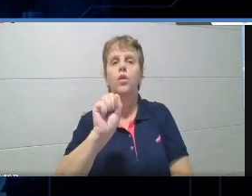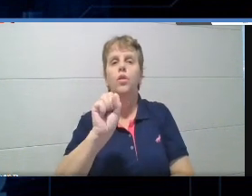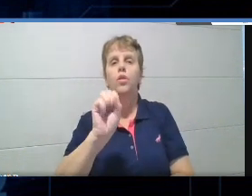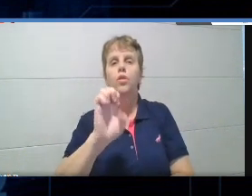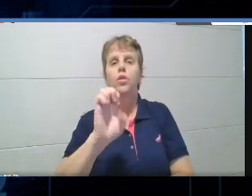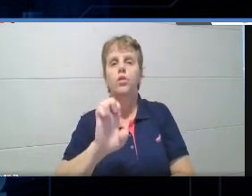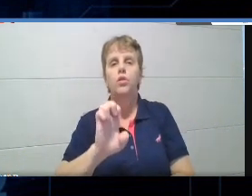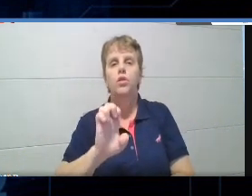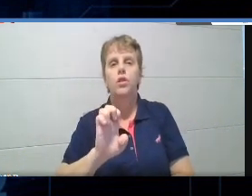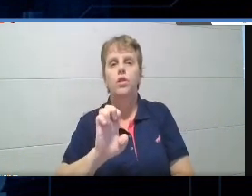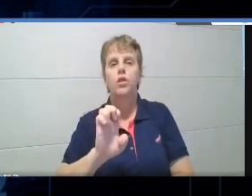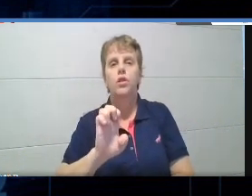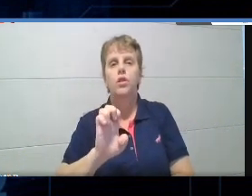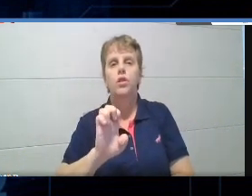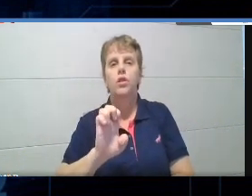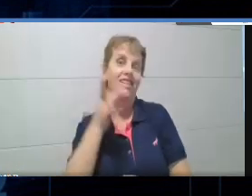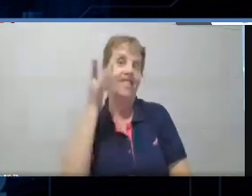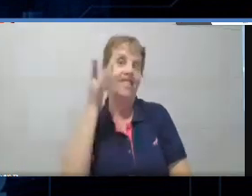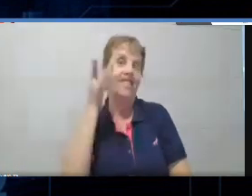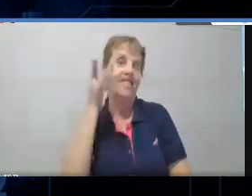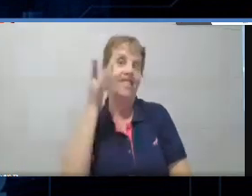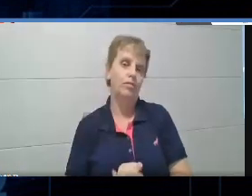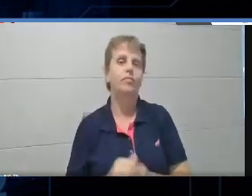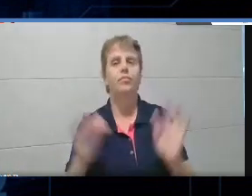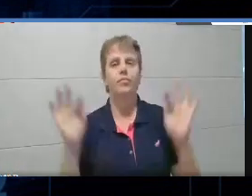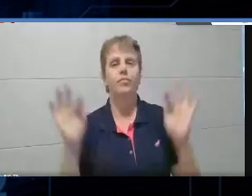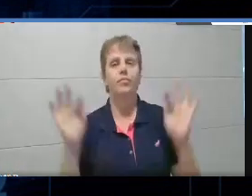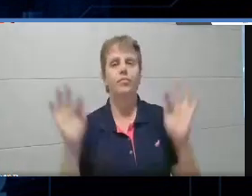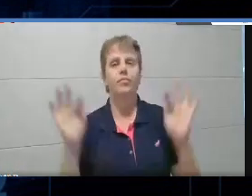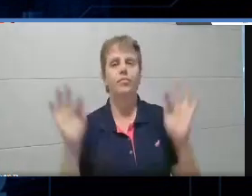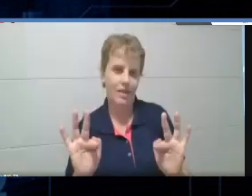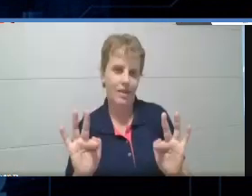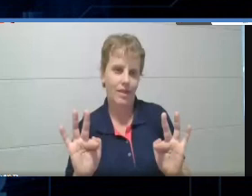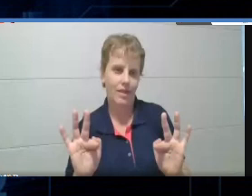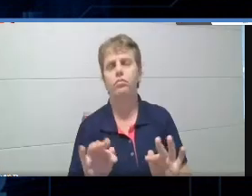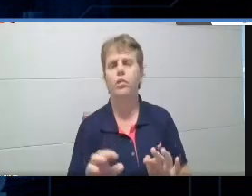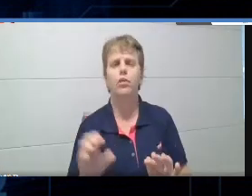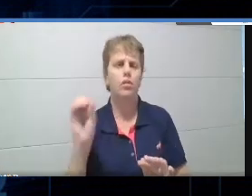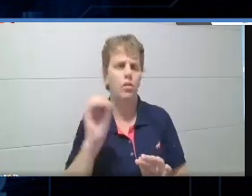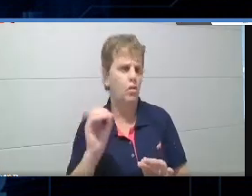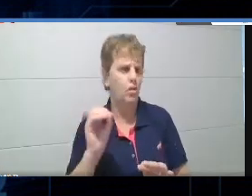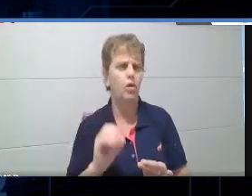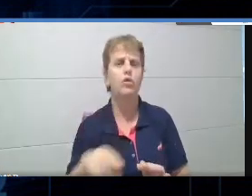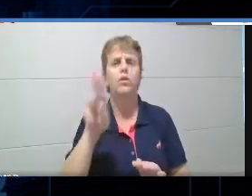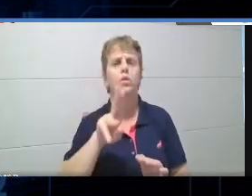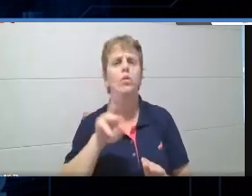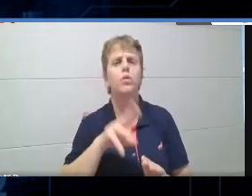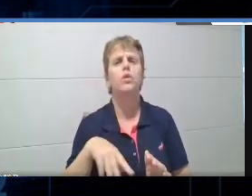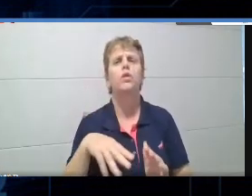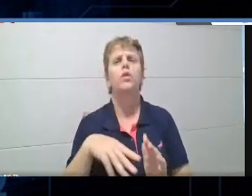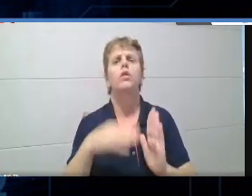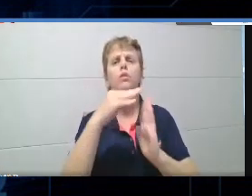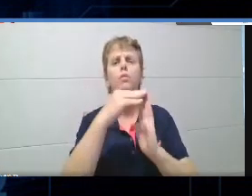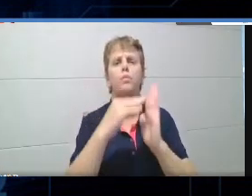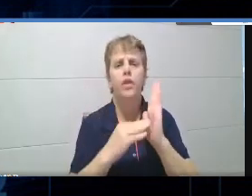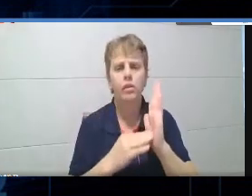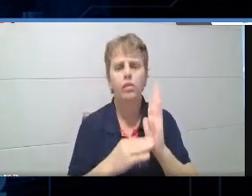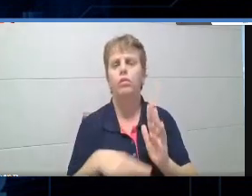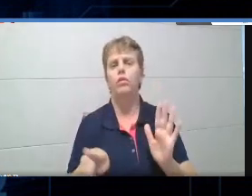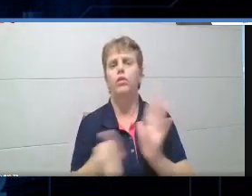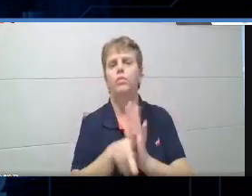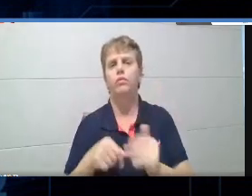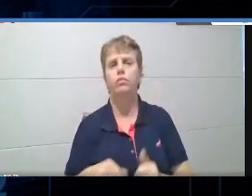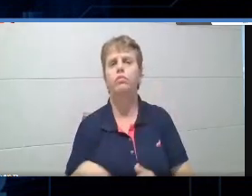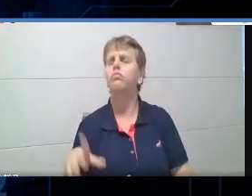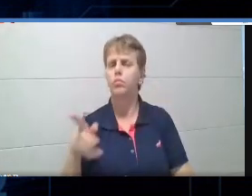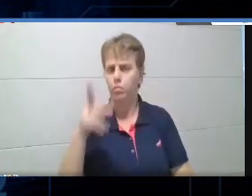de conhecer pessoalmente, né, então o José Moran, ele é o super bambambu das metodologias ativas, quem conhece o José Moran aí, né, já ouviu falar